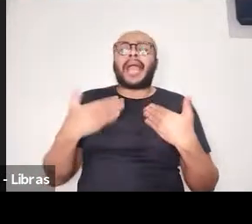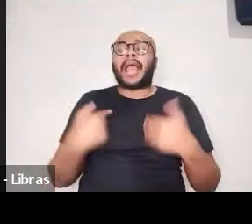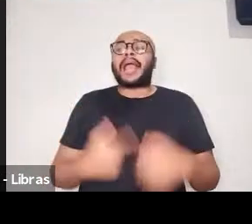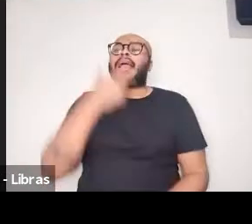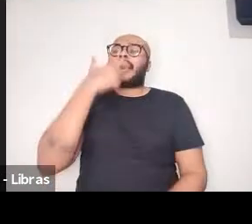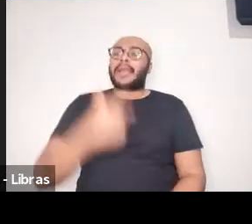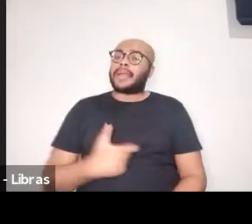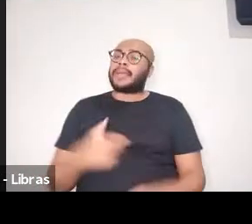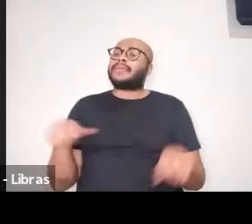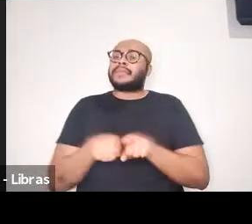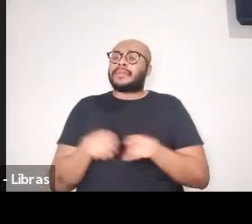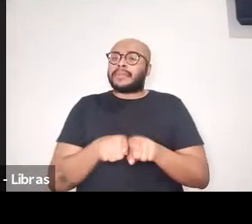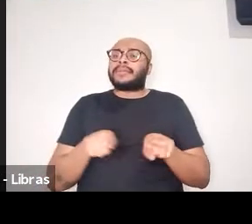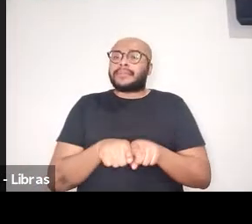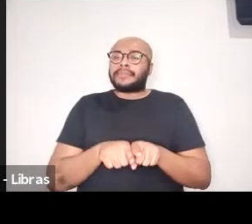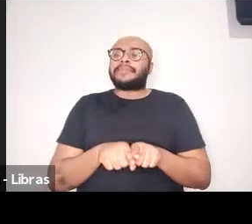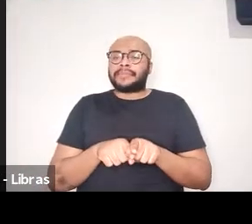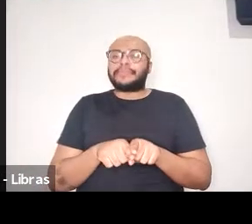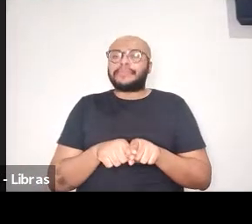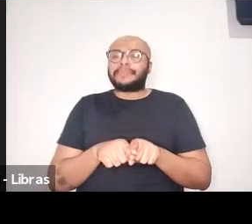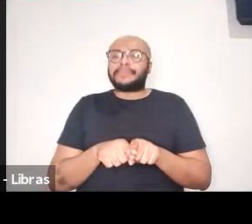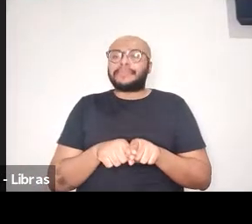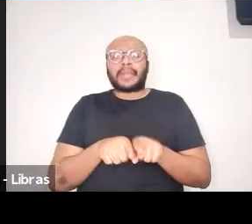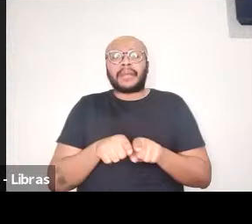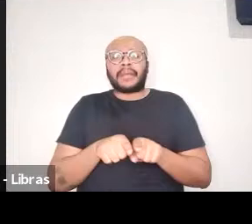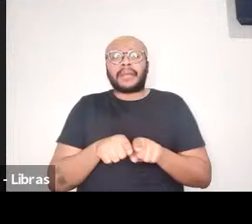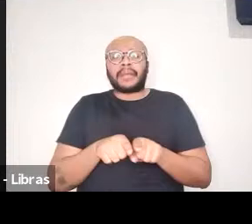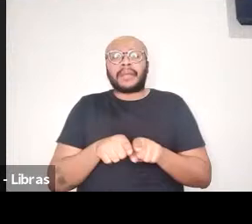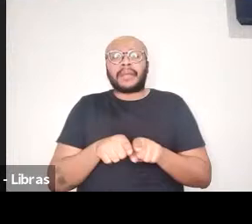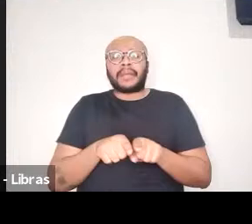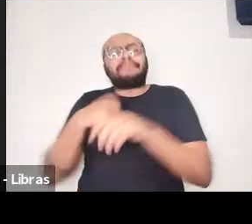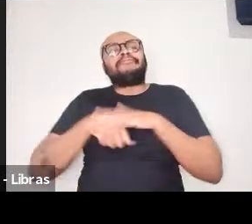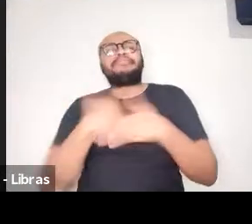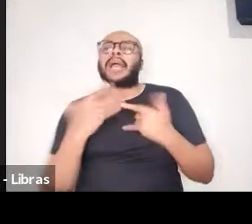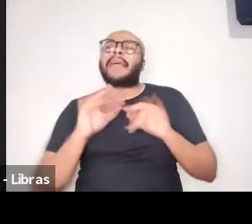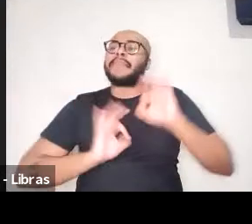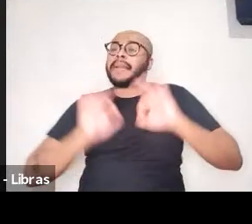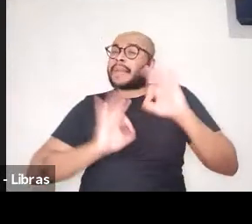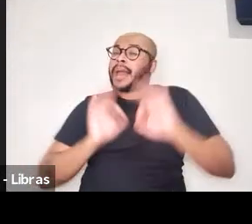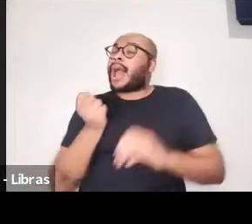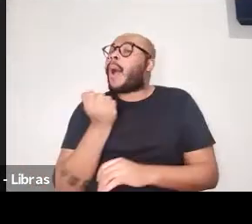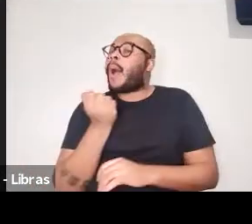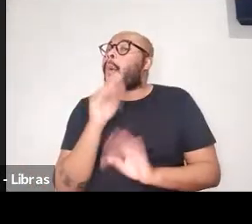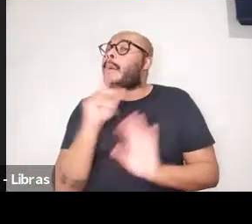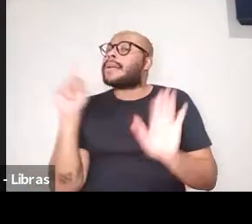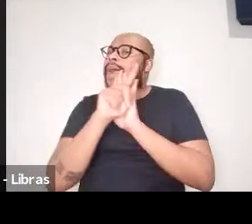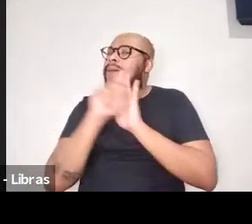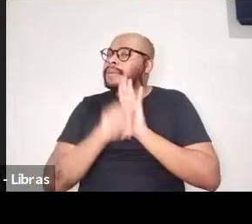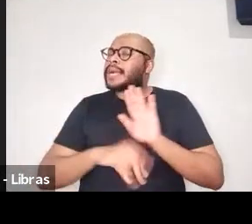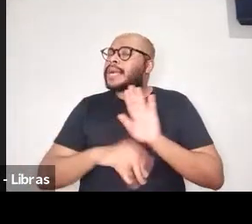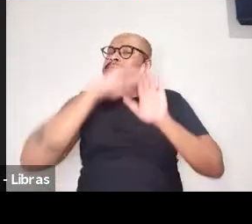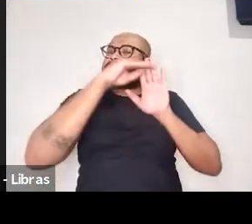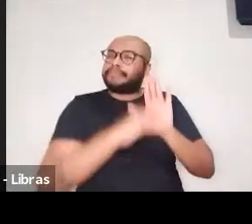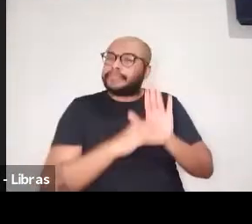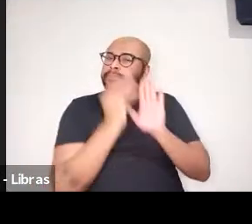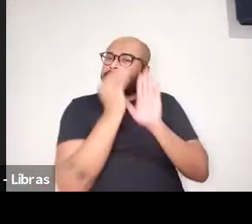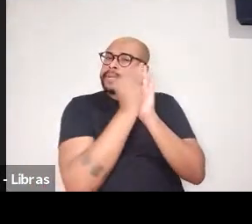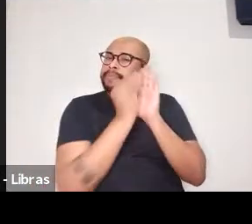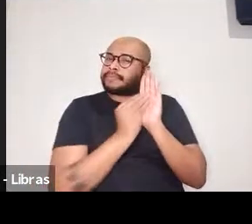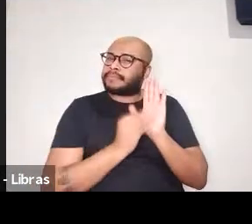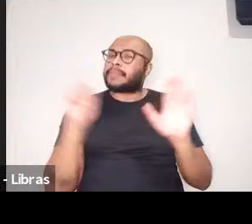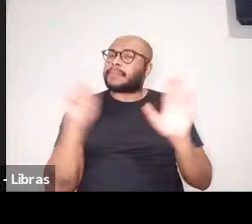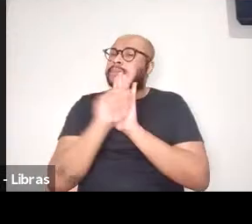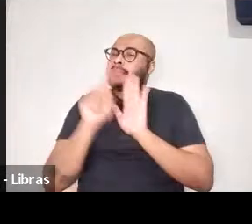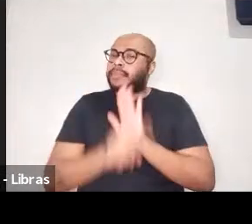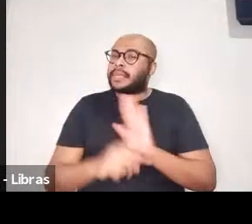participar desta conversa, preparei algumas perguntas até para tentar representar, e estarei